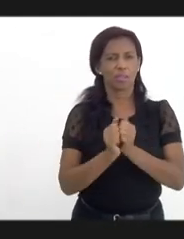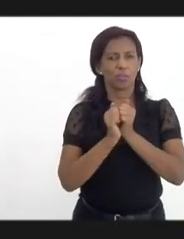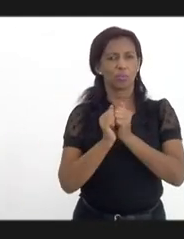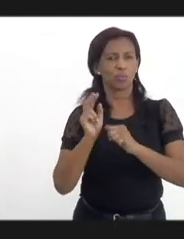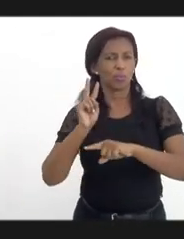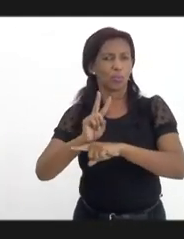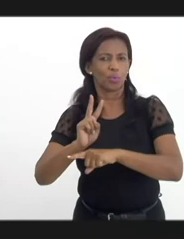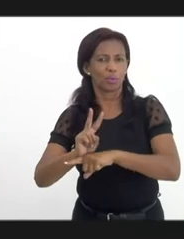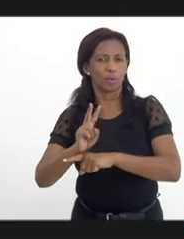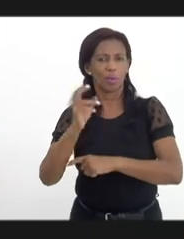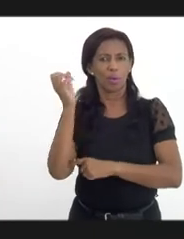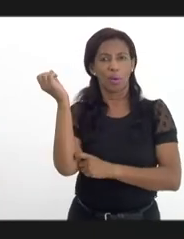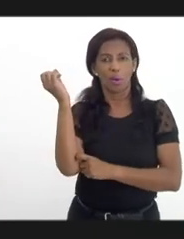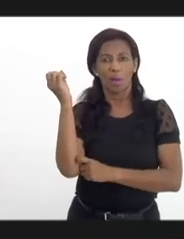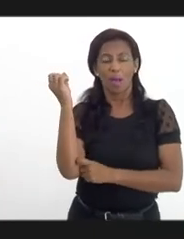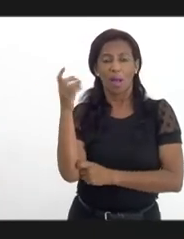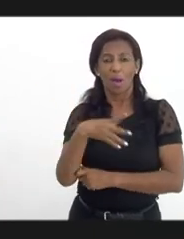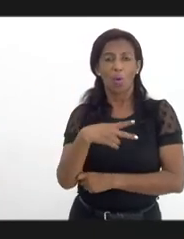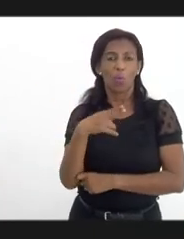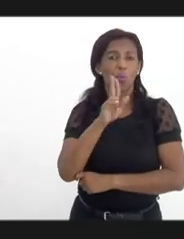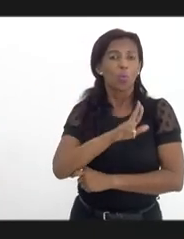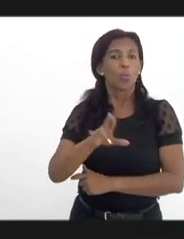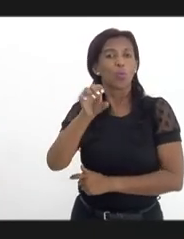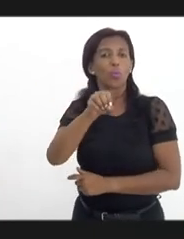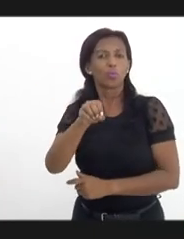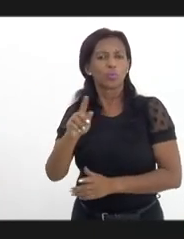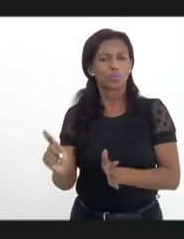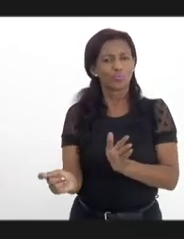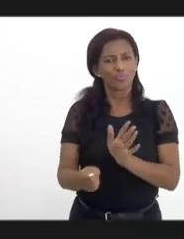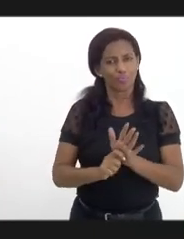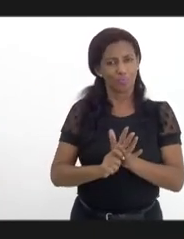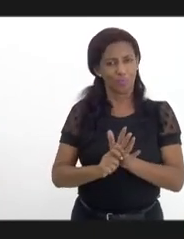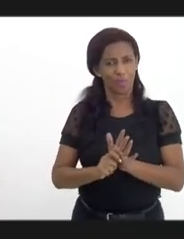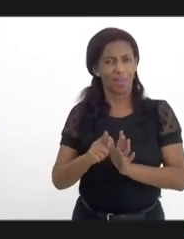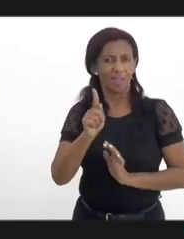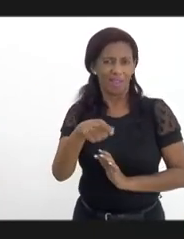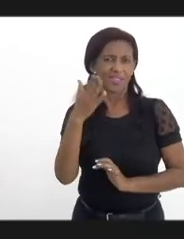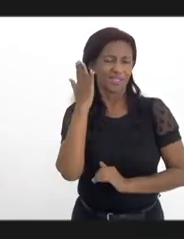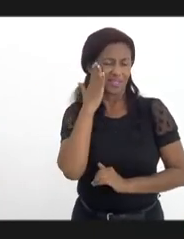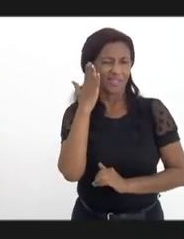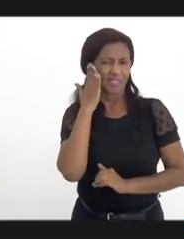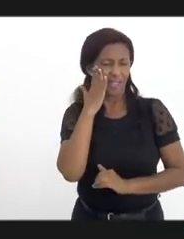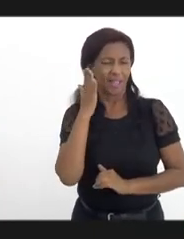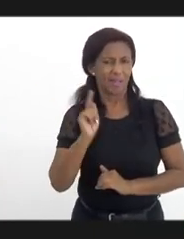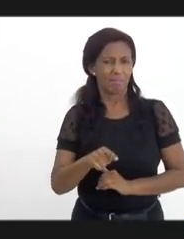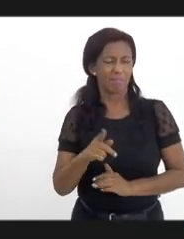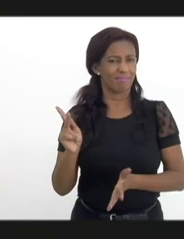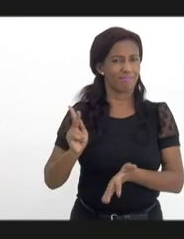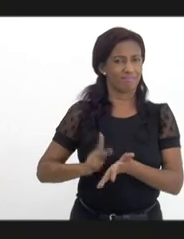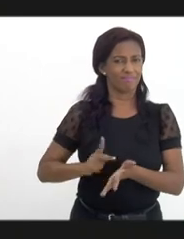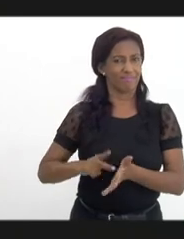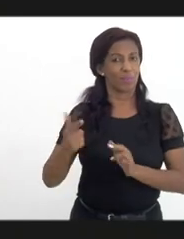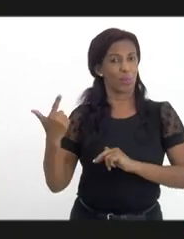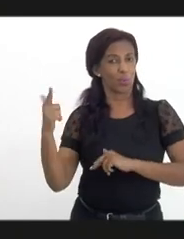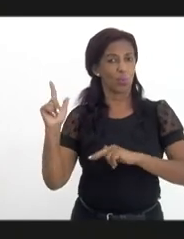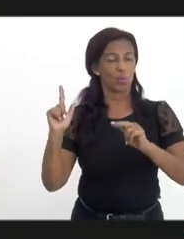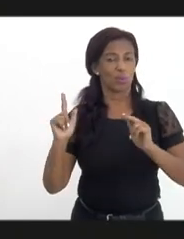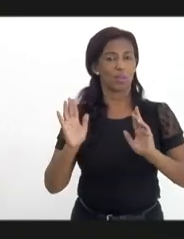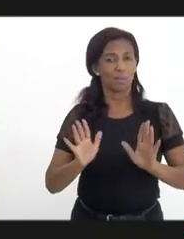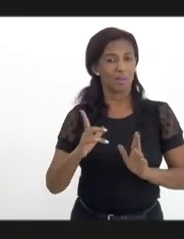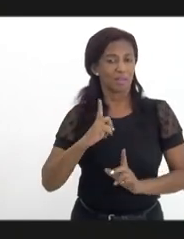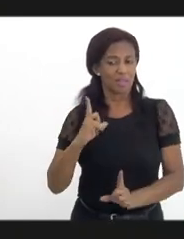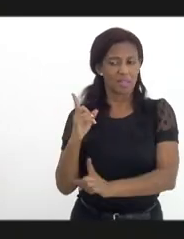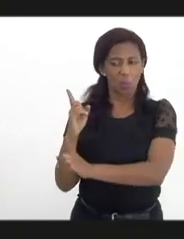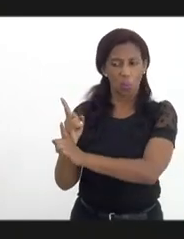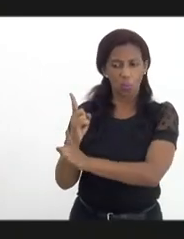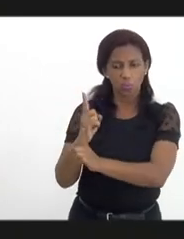ao uso abusivo de drogas. E isso é essencial, porque a gente da ponta acredita, sabe que a realidade é outra. E ter esses